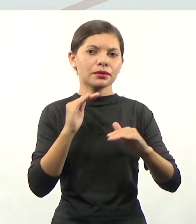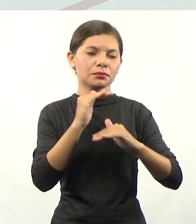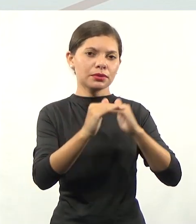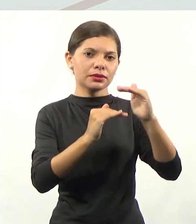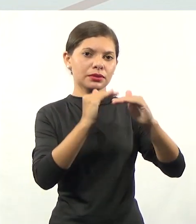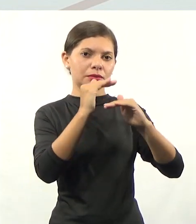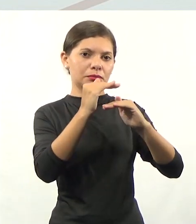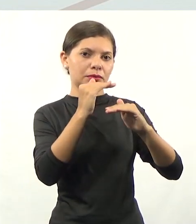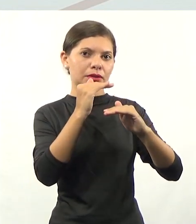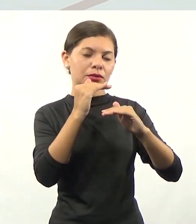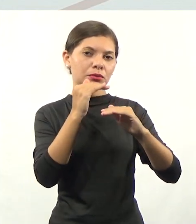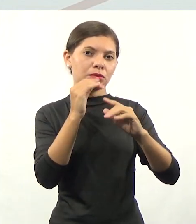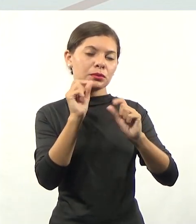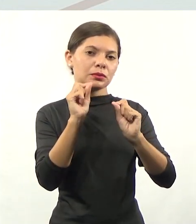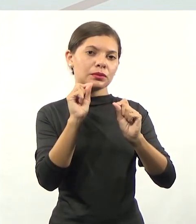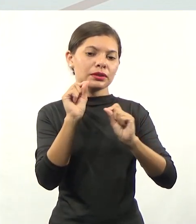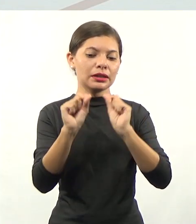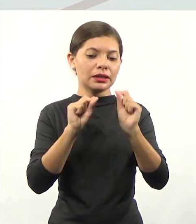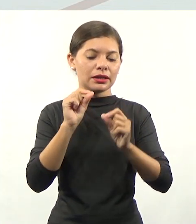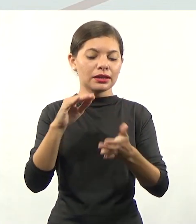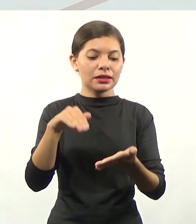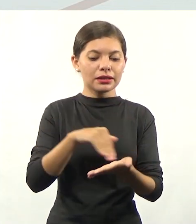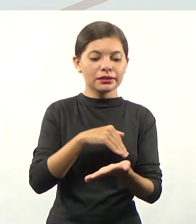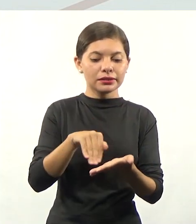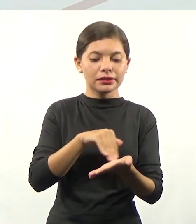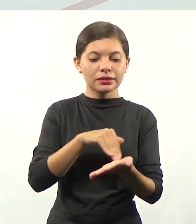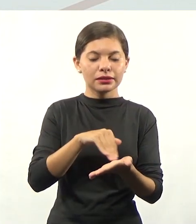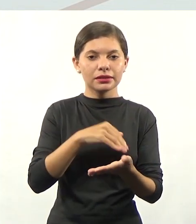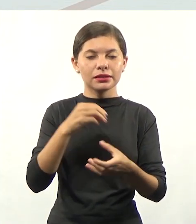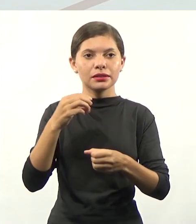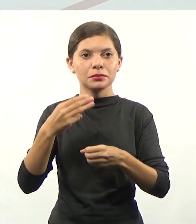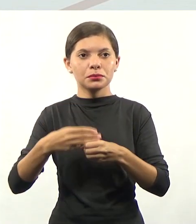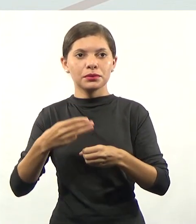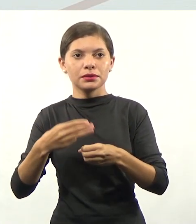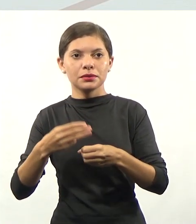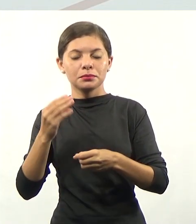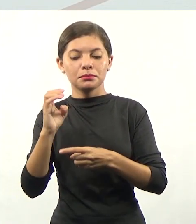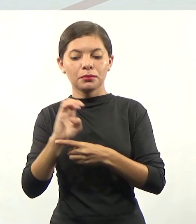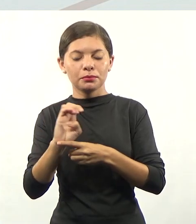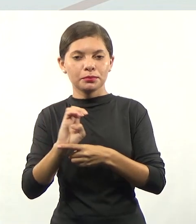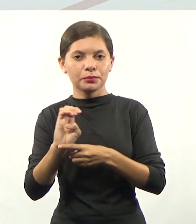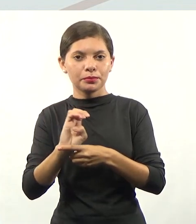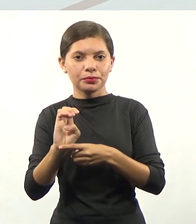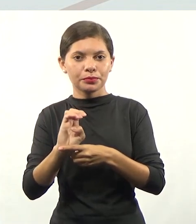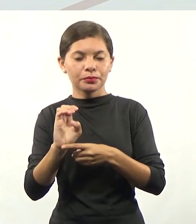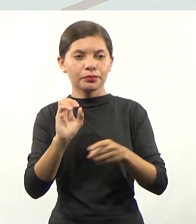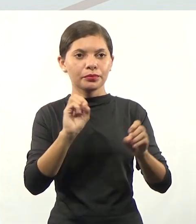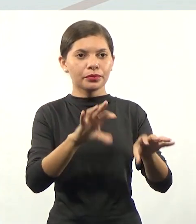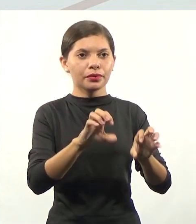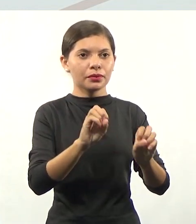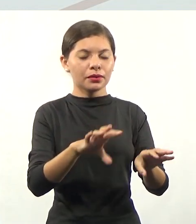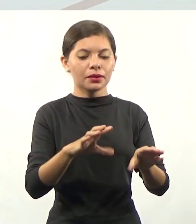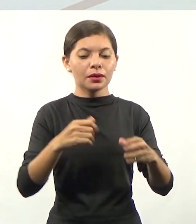são respectivamente a Secretaria Municipal e a Secretaria Estadual de Educação. É necessário ter uma autorização de